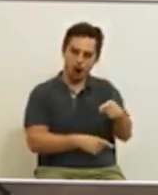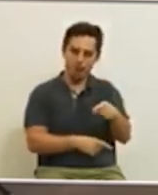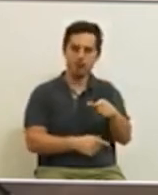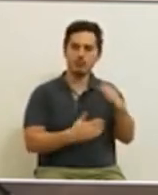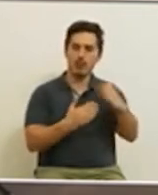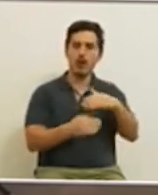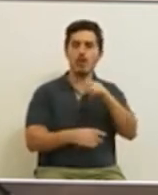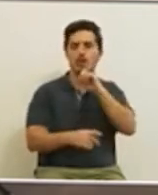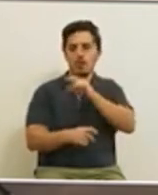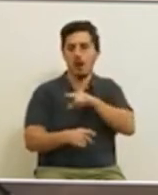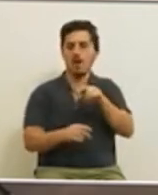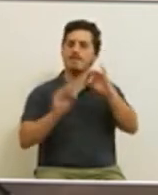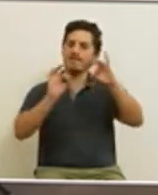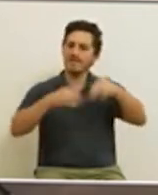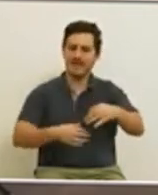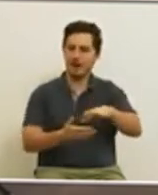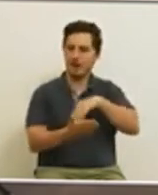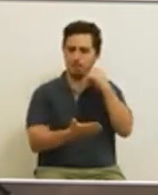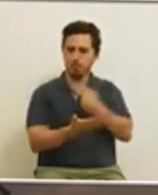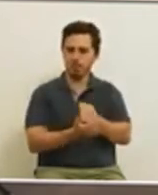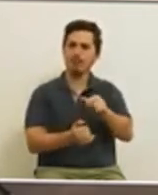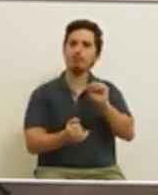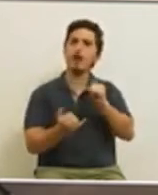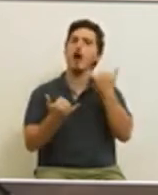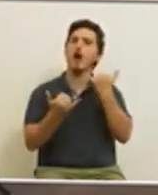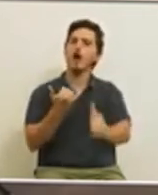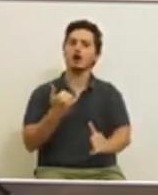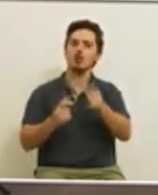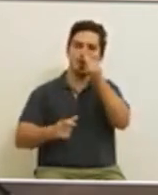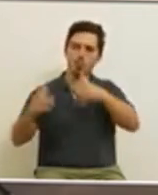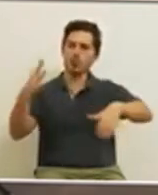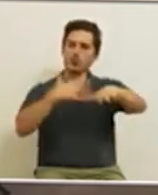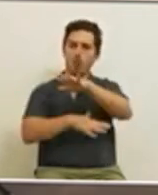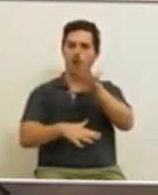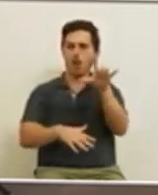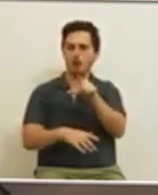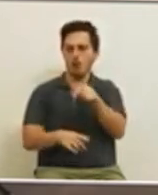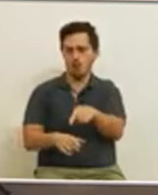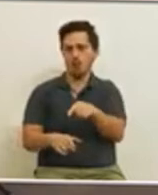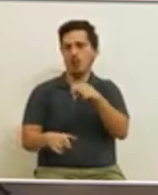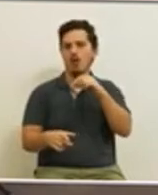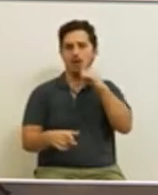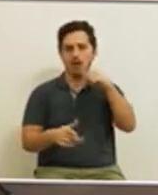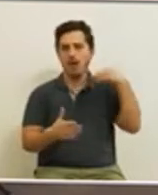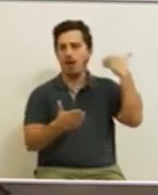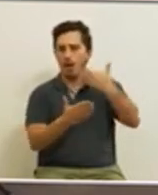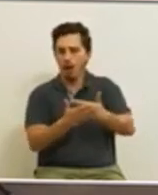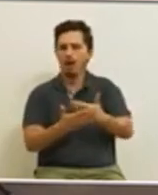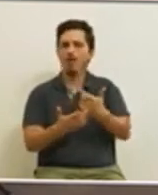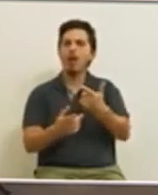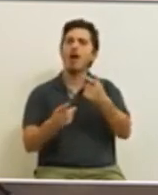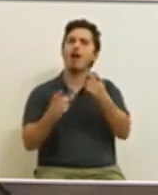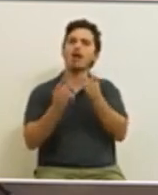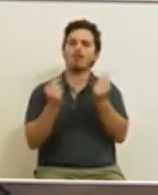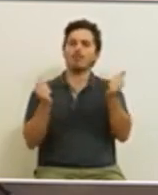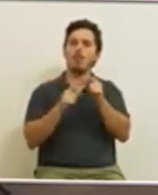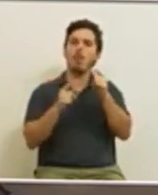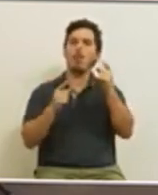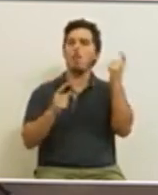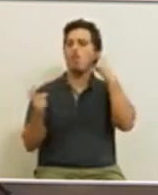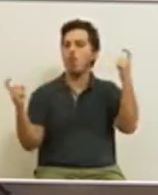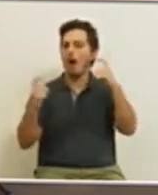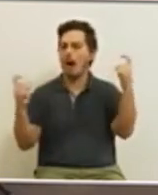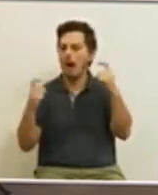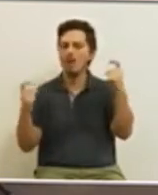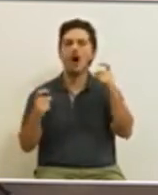Seria assim possível determinar definitivamente o risco de que a população da região de Lisboa tem sido sujeita, eliminando-se uma fonte de ruído